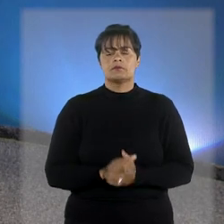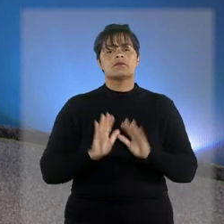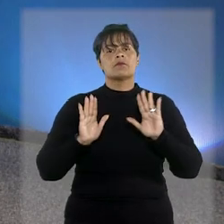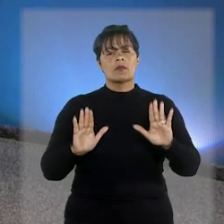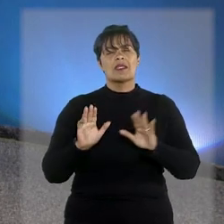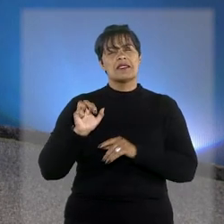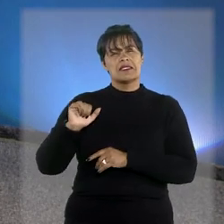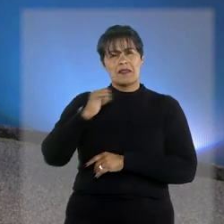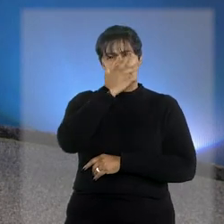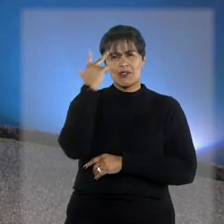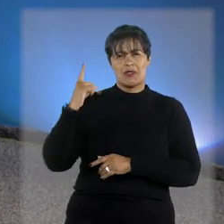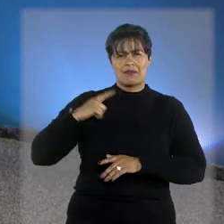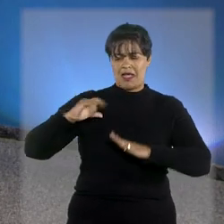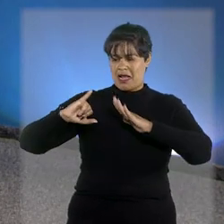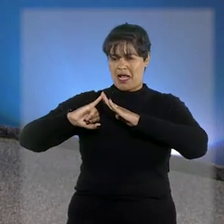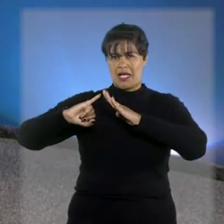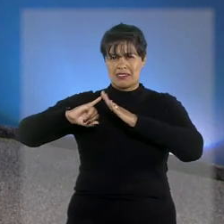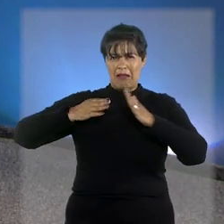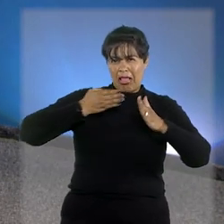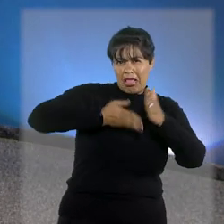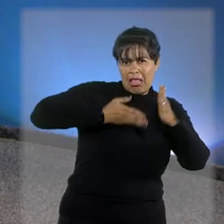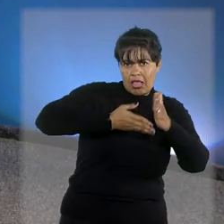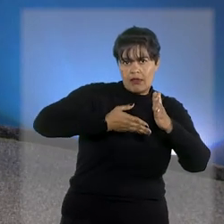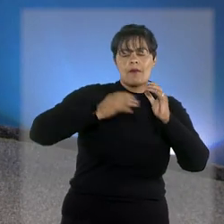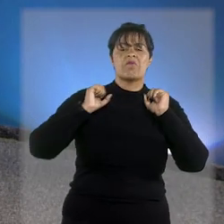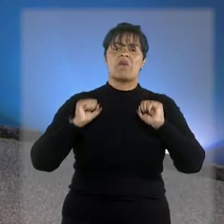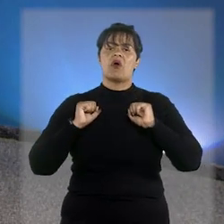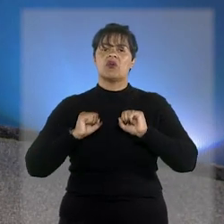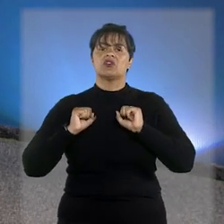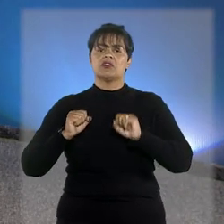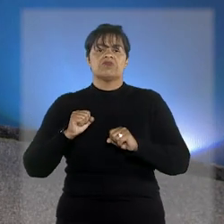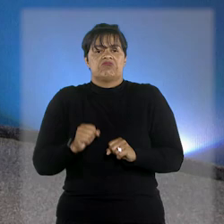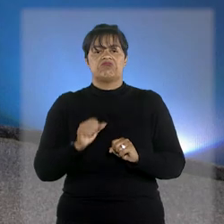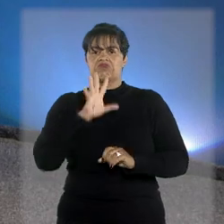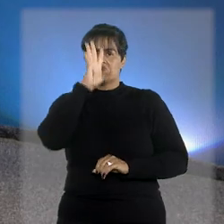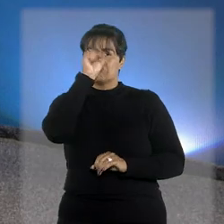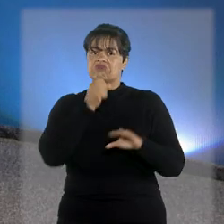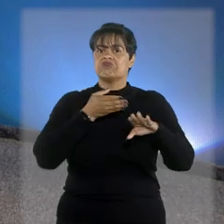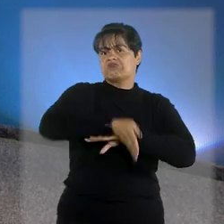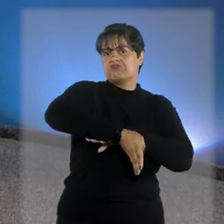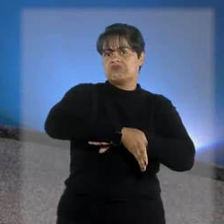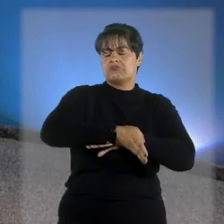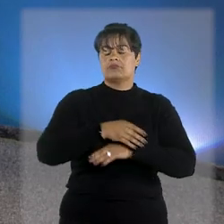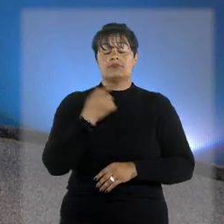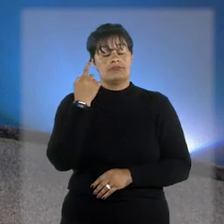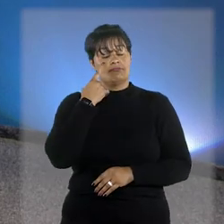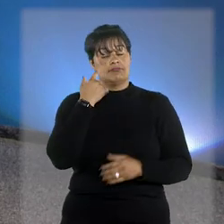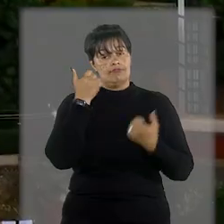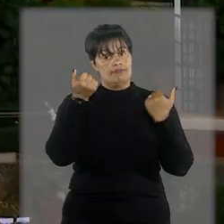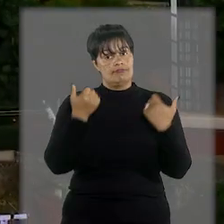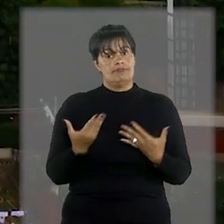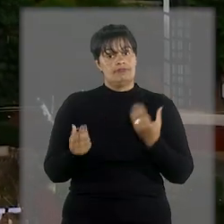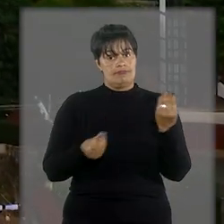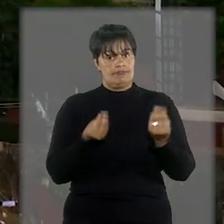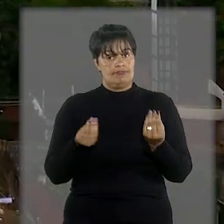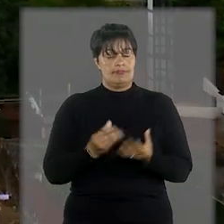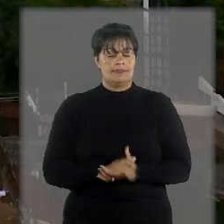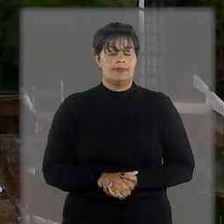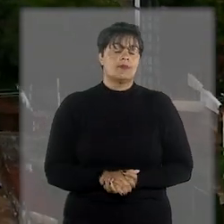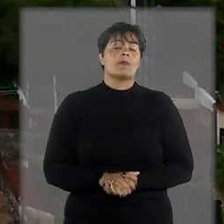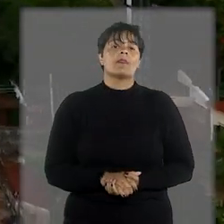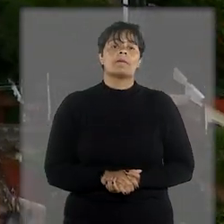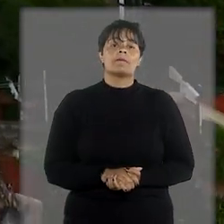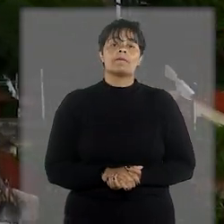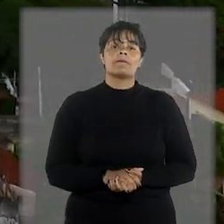encravado tem direito à passagem forçada. A decisão é da terceira turma. Saiba mais. Os ministros do